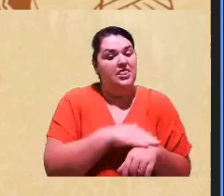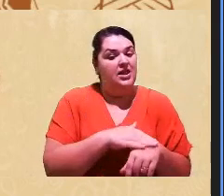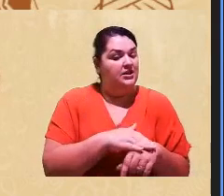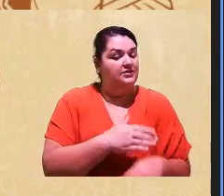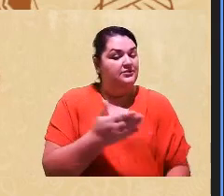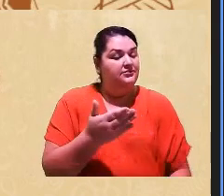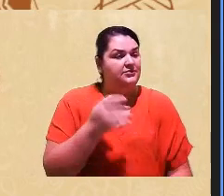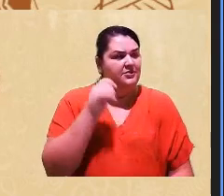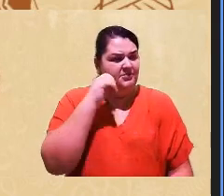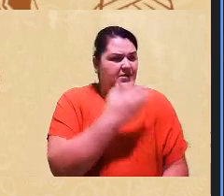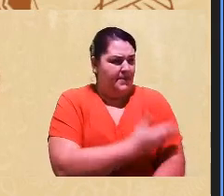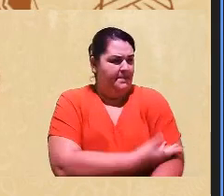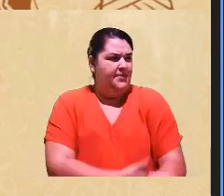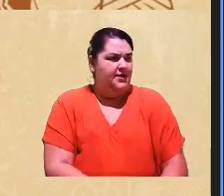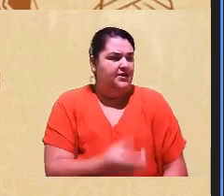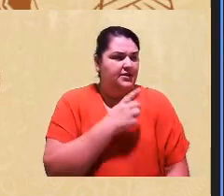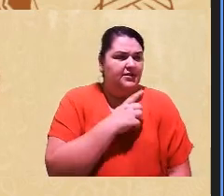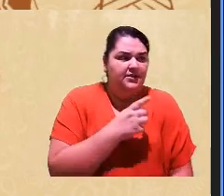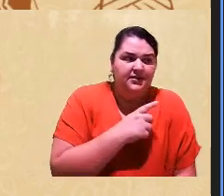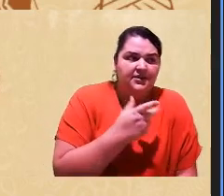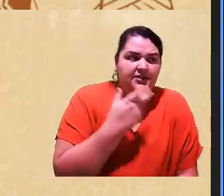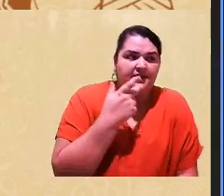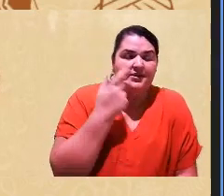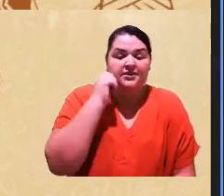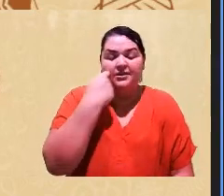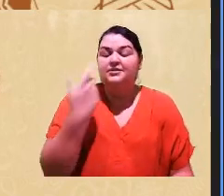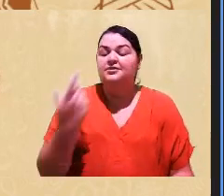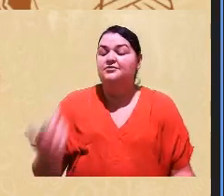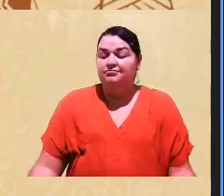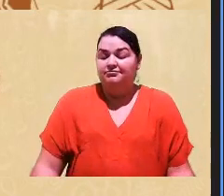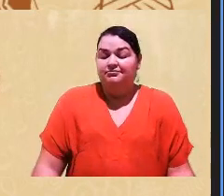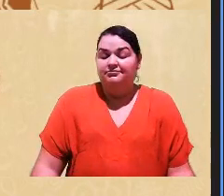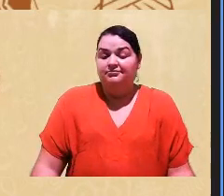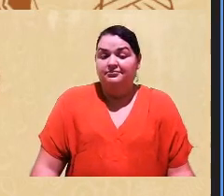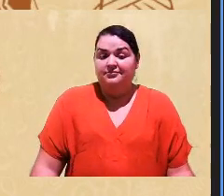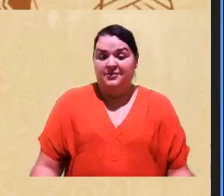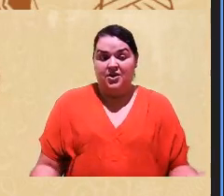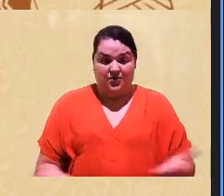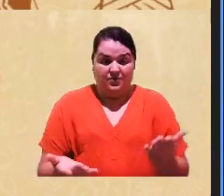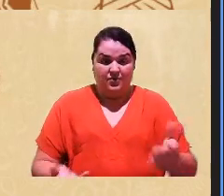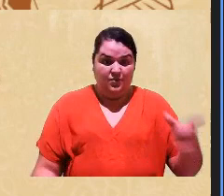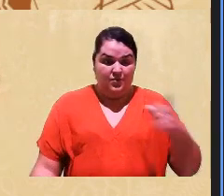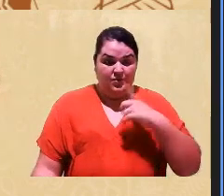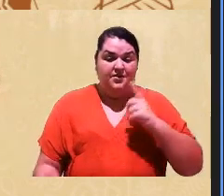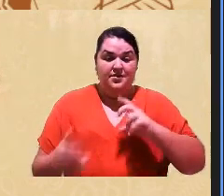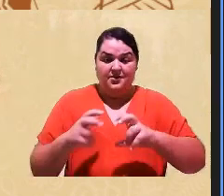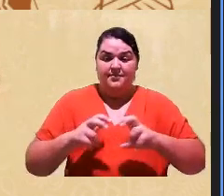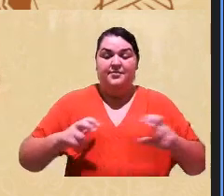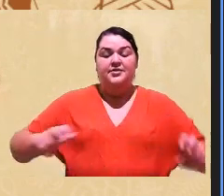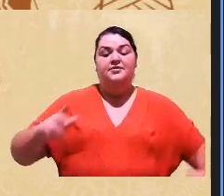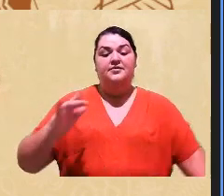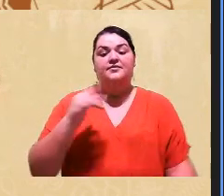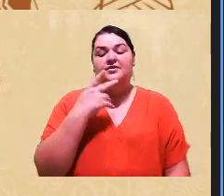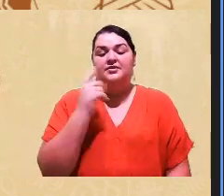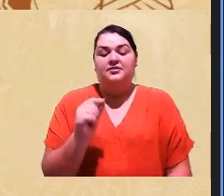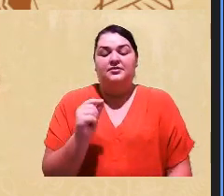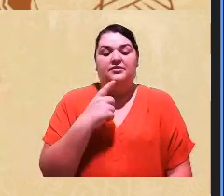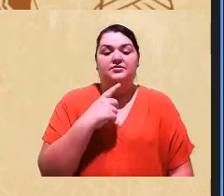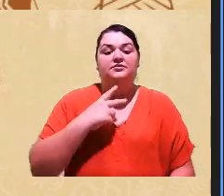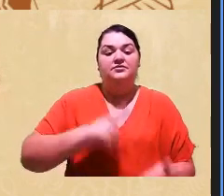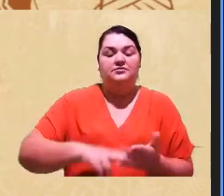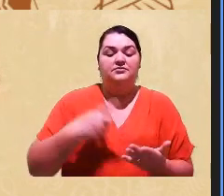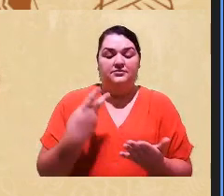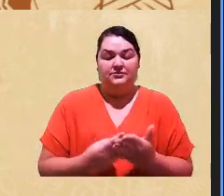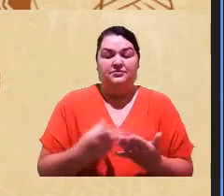pessoa branca vai lá se declarar negra e agora, porque tem uma banca, ela vai se transfigura de